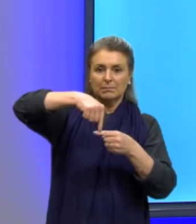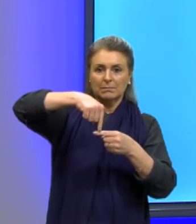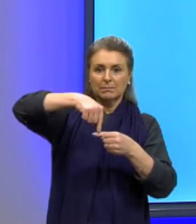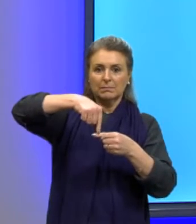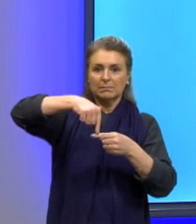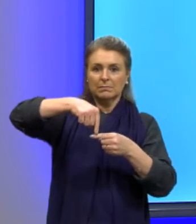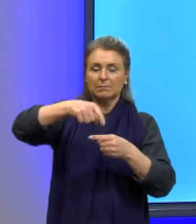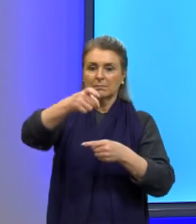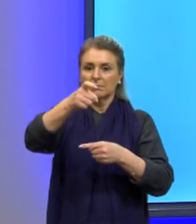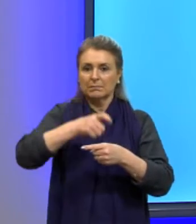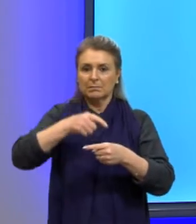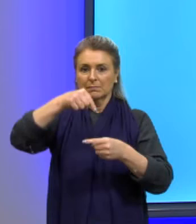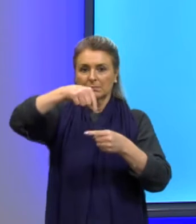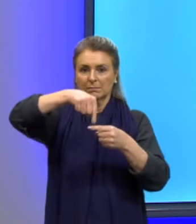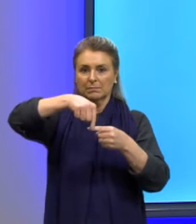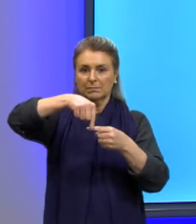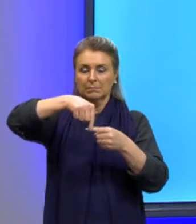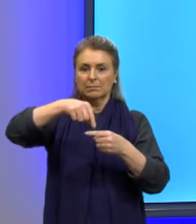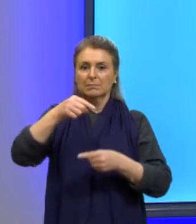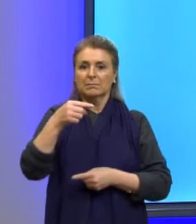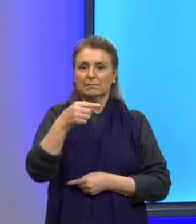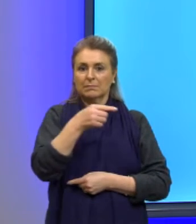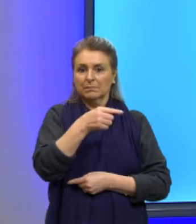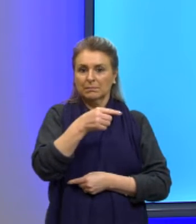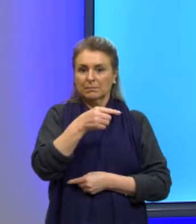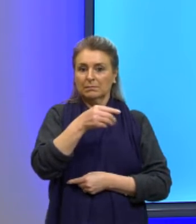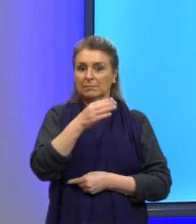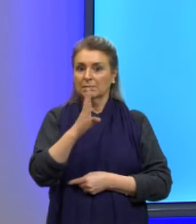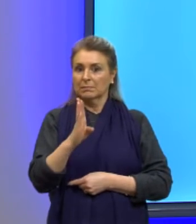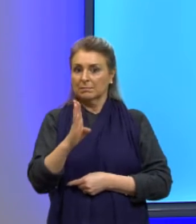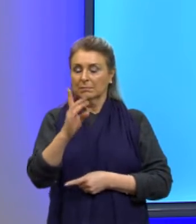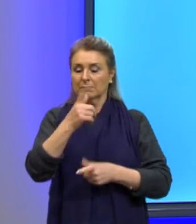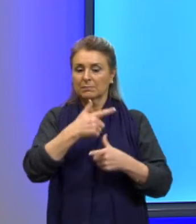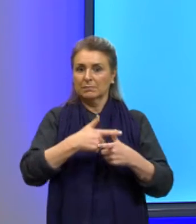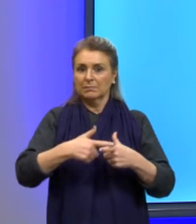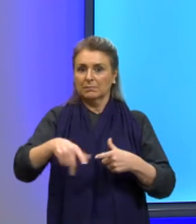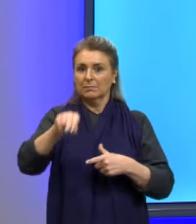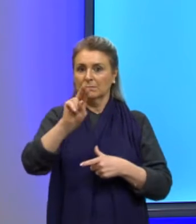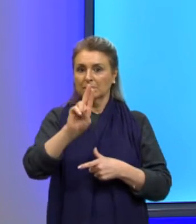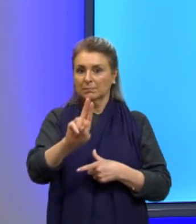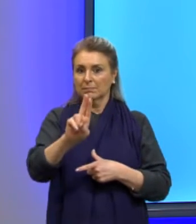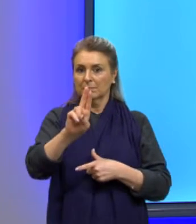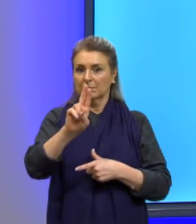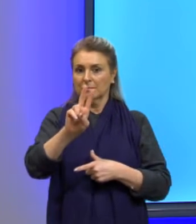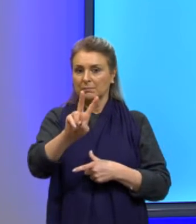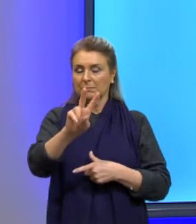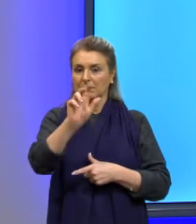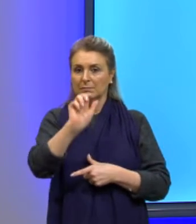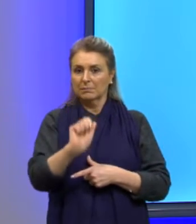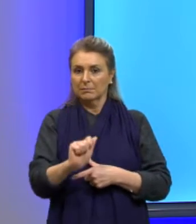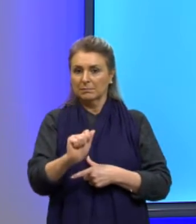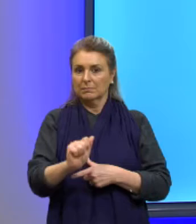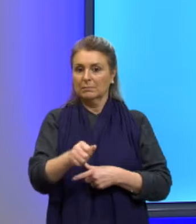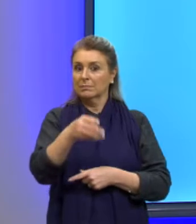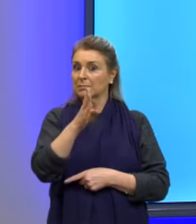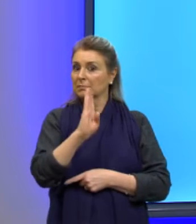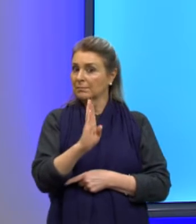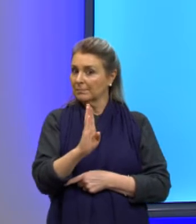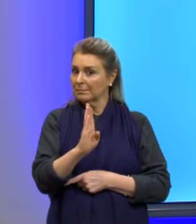quem é o X do vértice? É menos o termo B, dividido por 2A. Quem é o termo B?